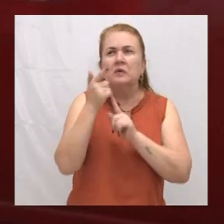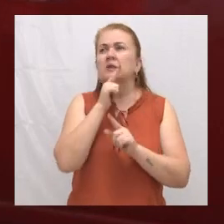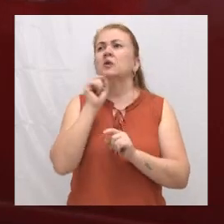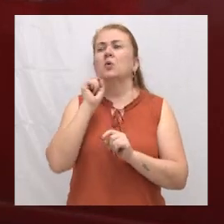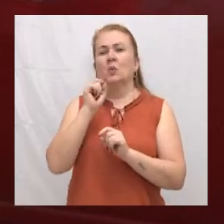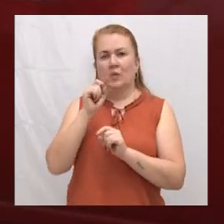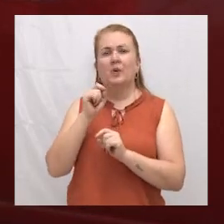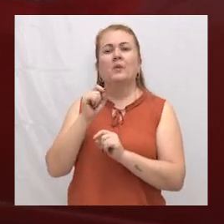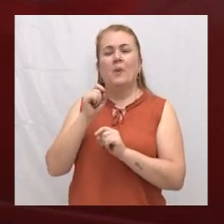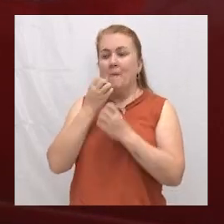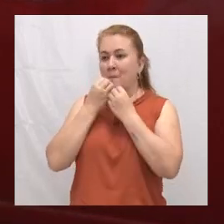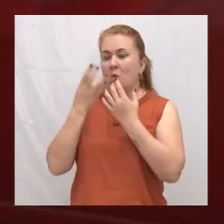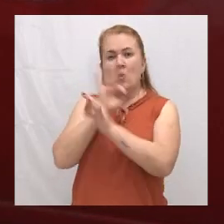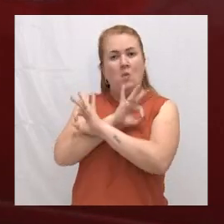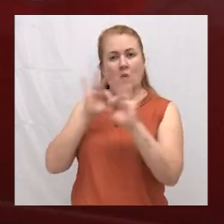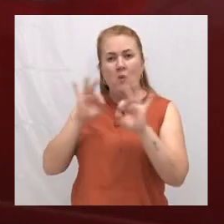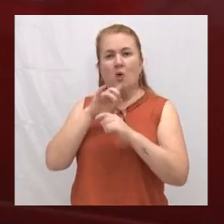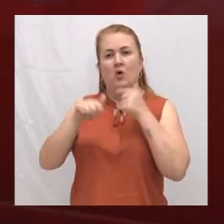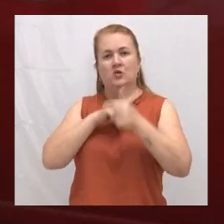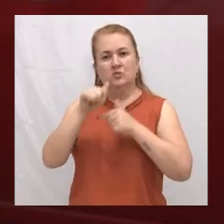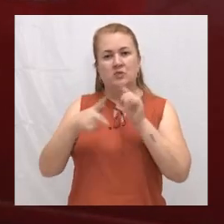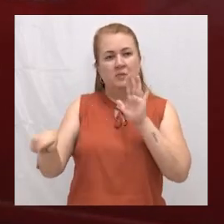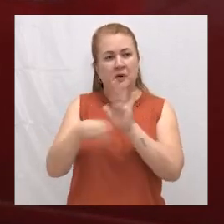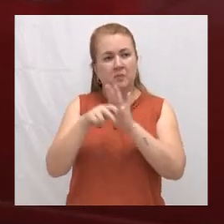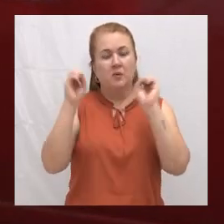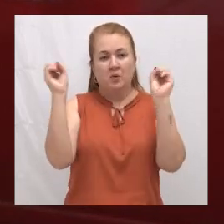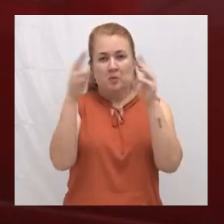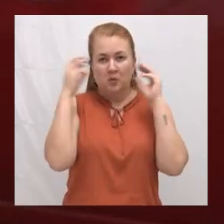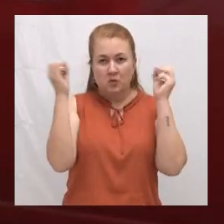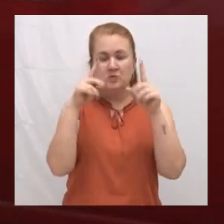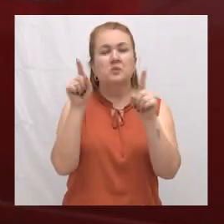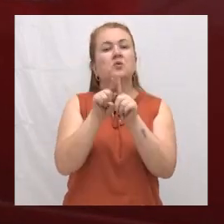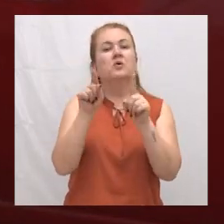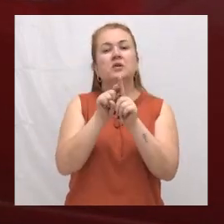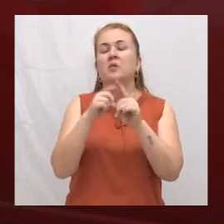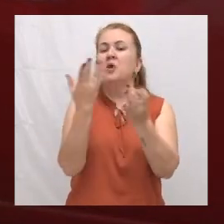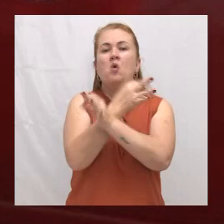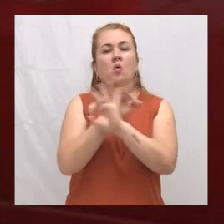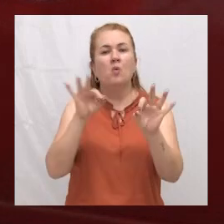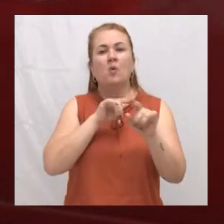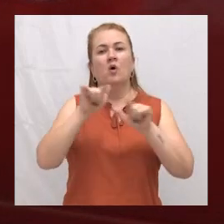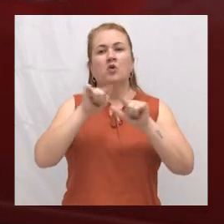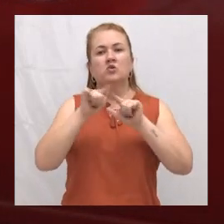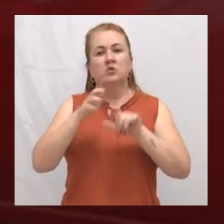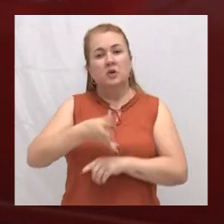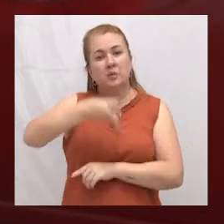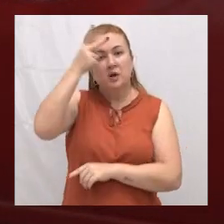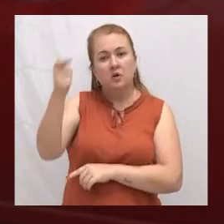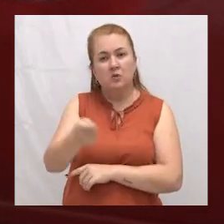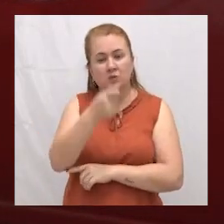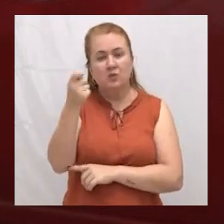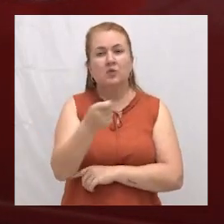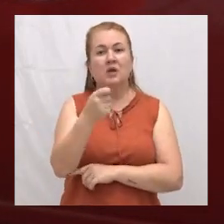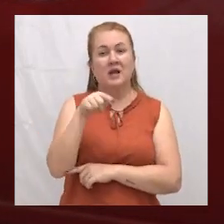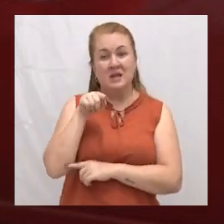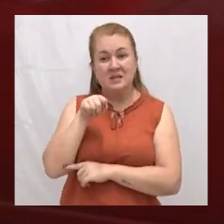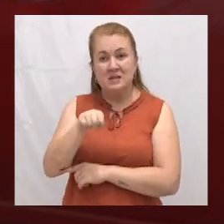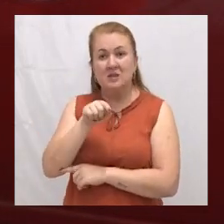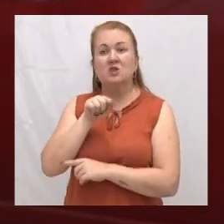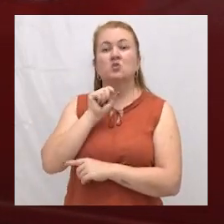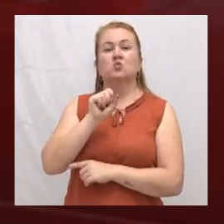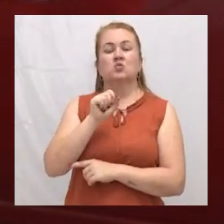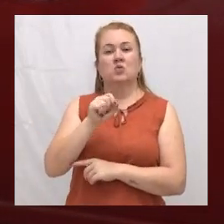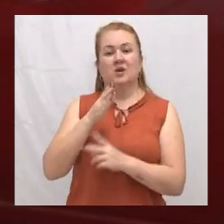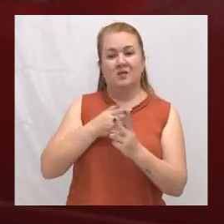excelente serviço prestado pelo SAMU e também o excelente serviço prestado pelo Corpo de Bombeiros. Nessa parte, as duas